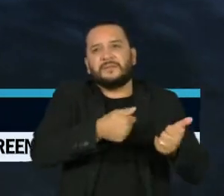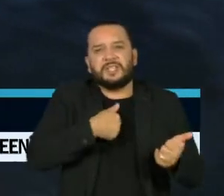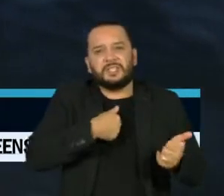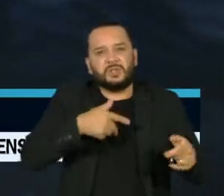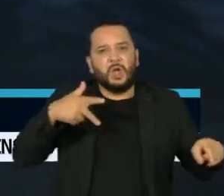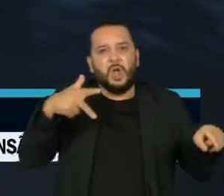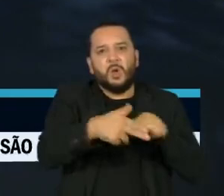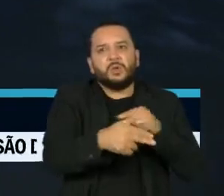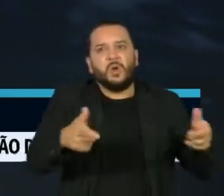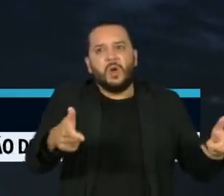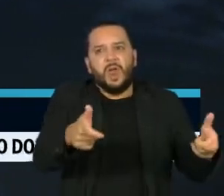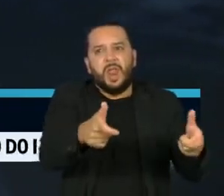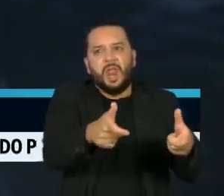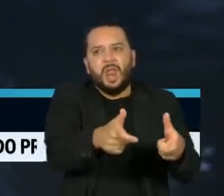ano, mas não obtivemos resposta.